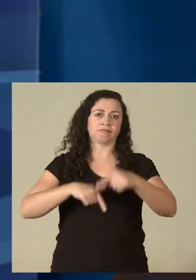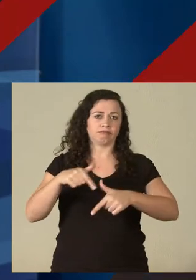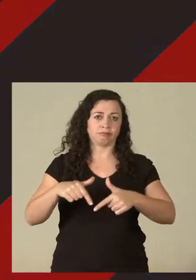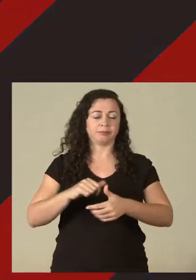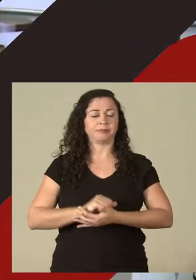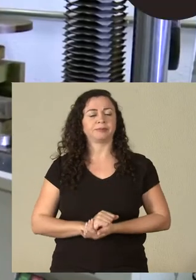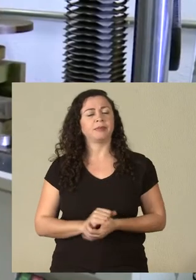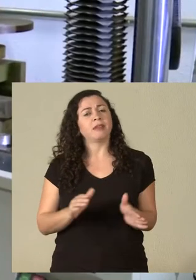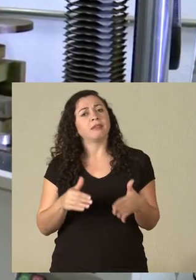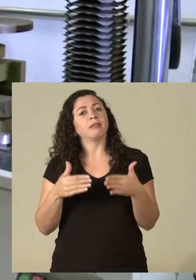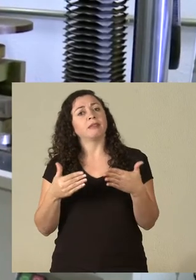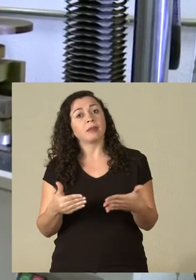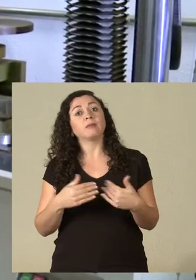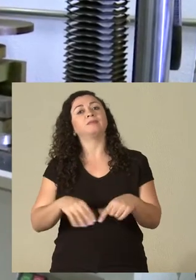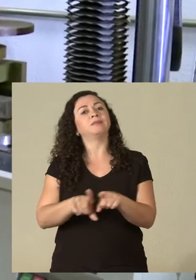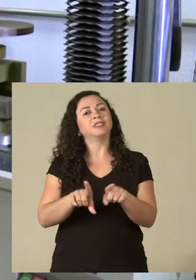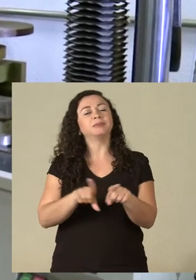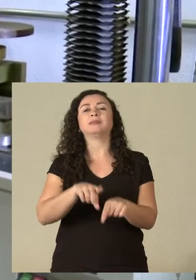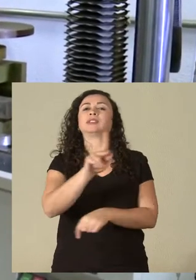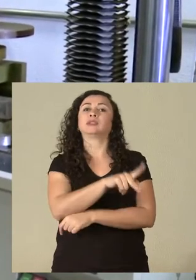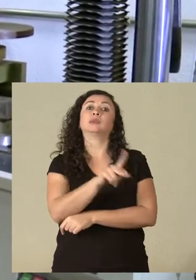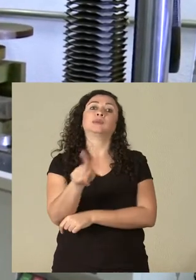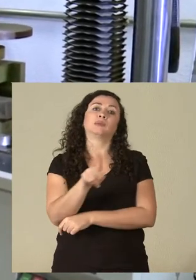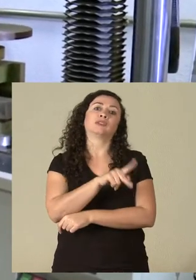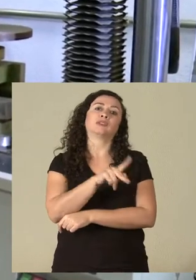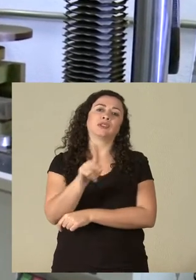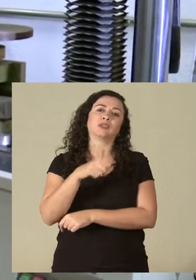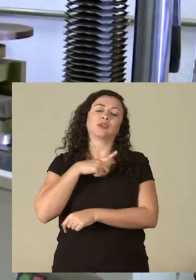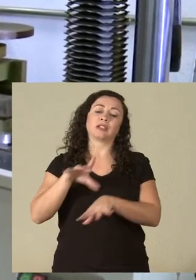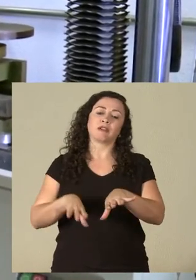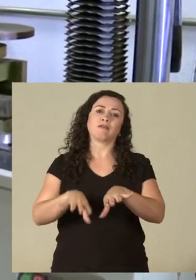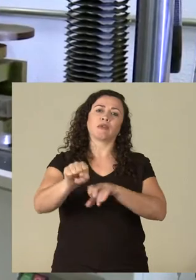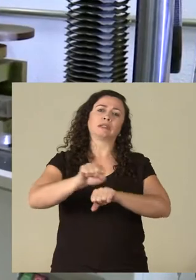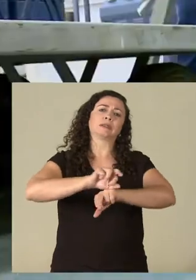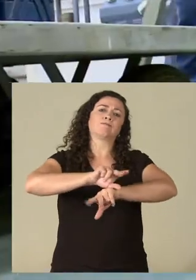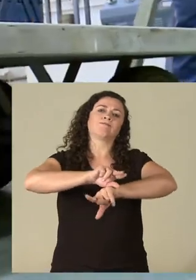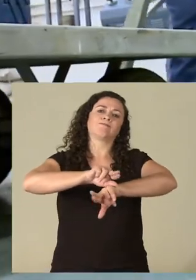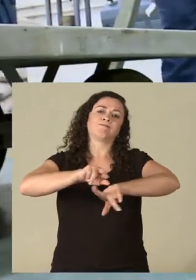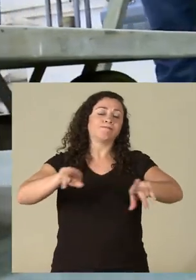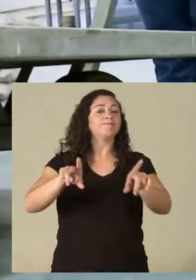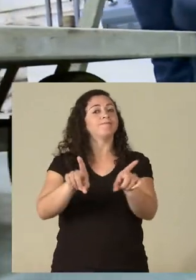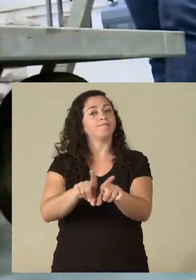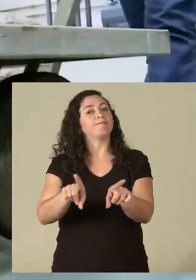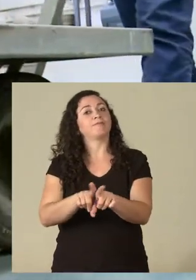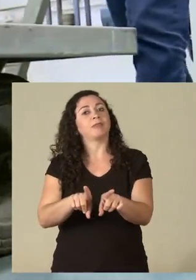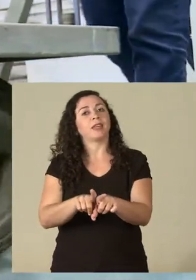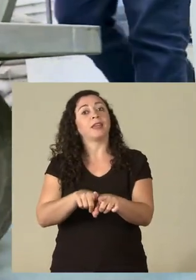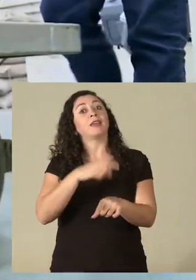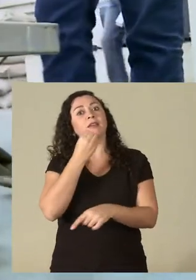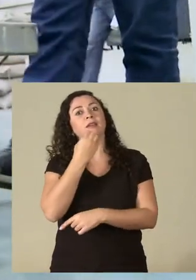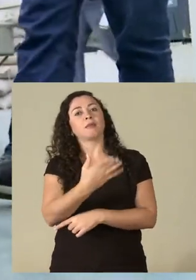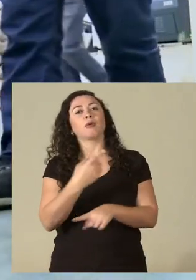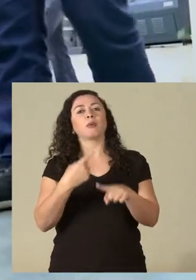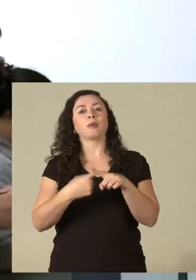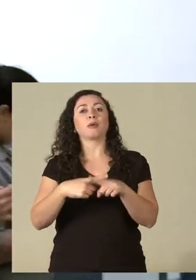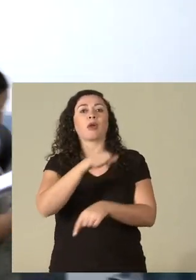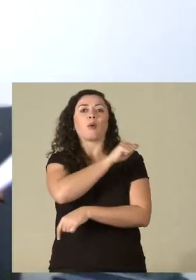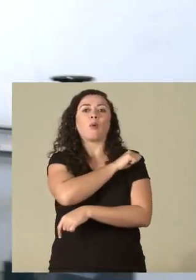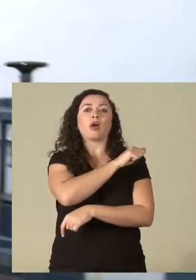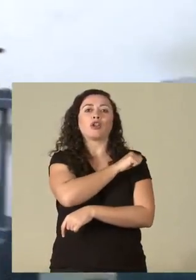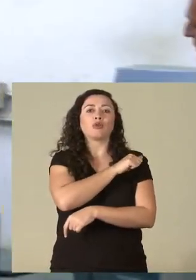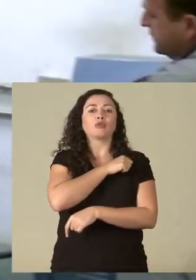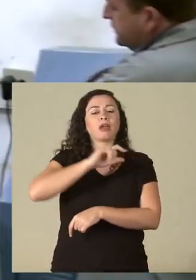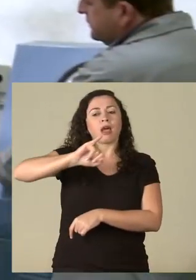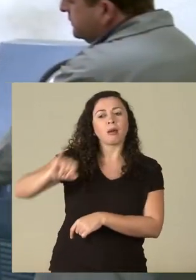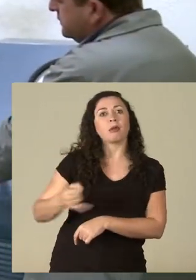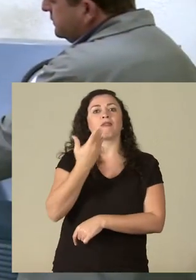Por conta disso, os professores têm formações bastante diversas e isso possibilita para os alunos também